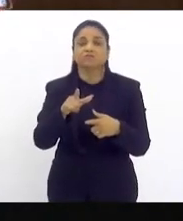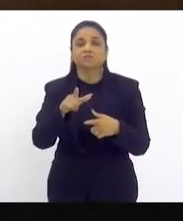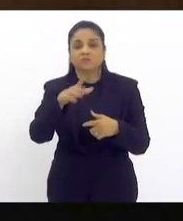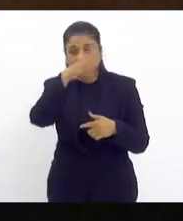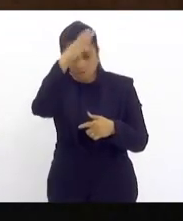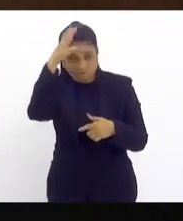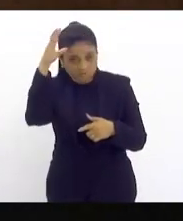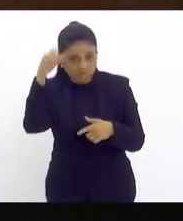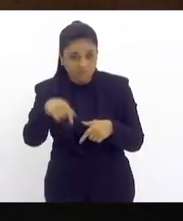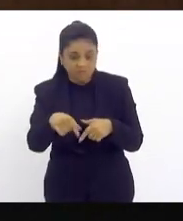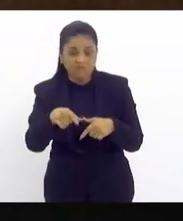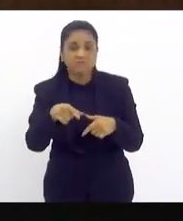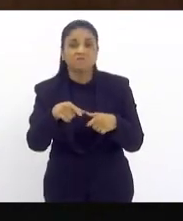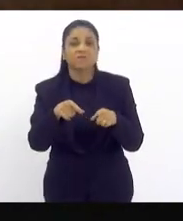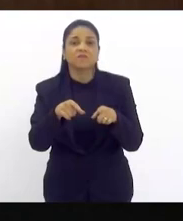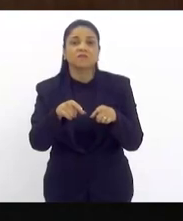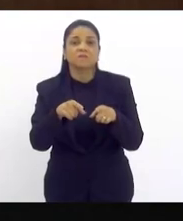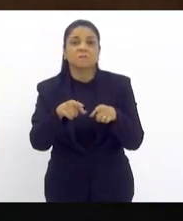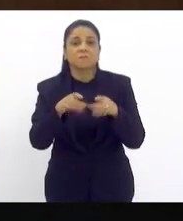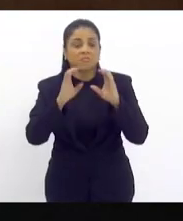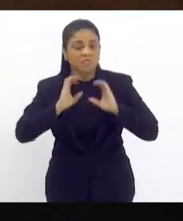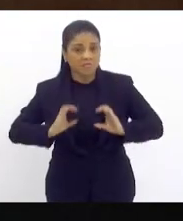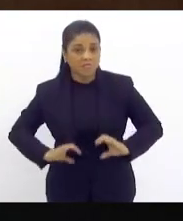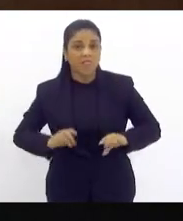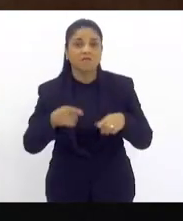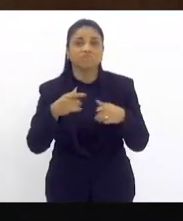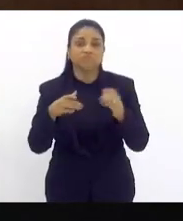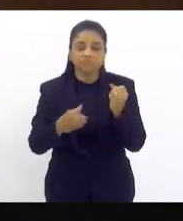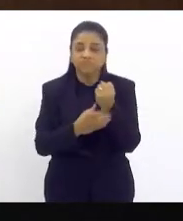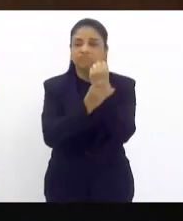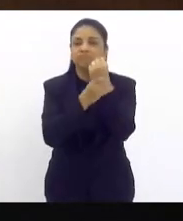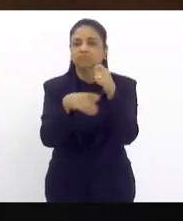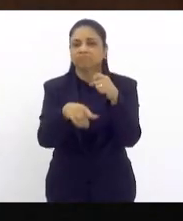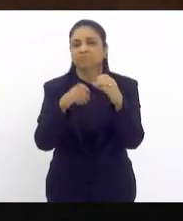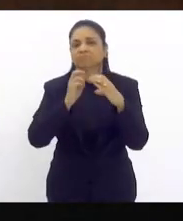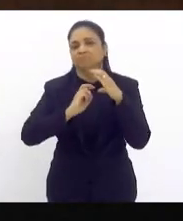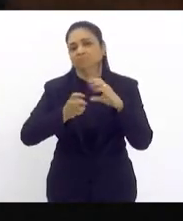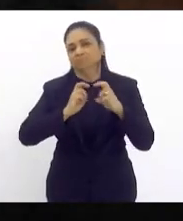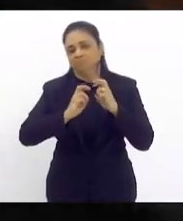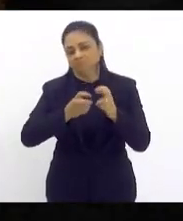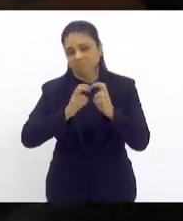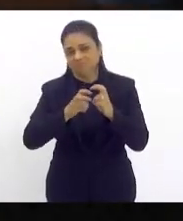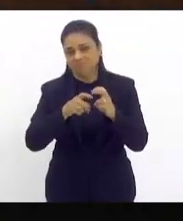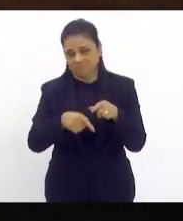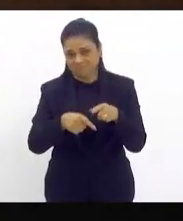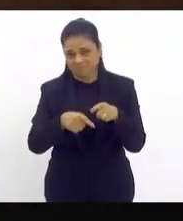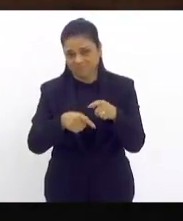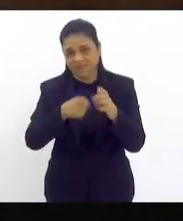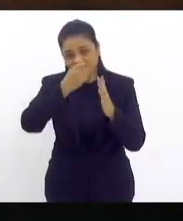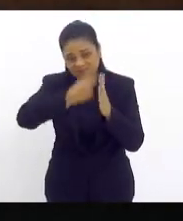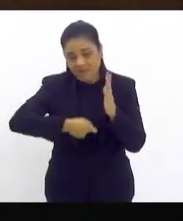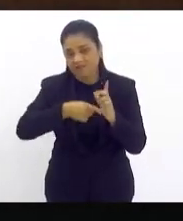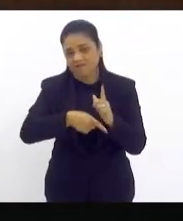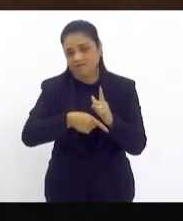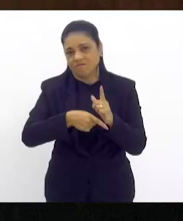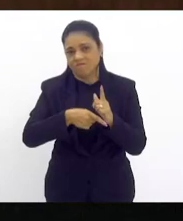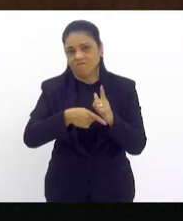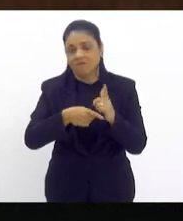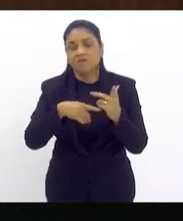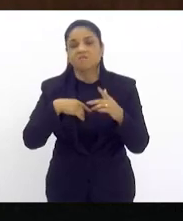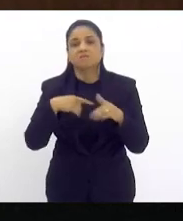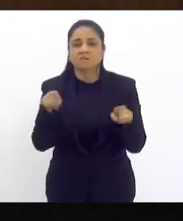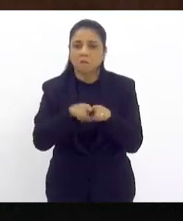de ser transportado pelo sistema ferroviário. Não é justo com o passageiro, e também acho que a Supervia,